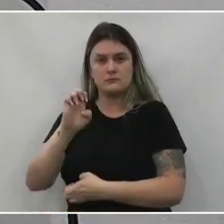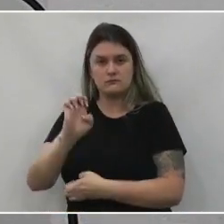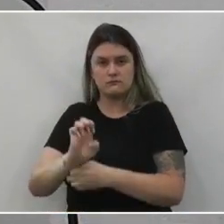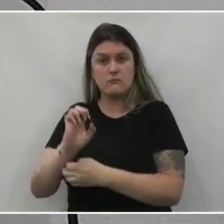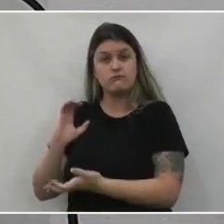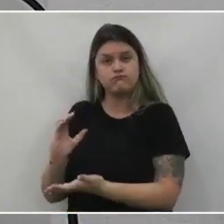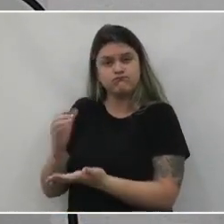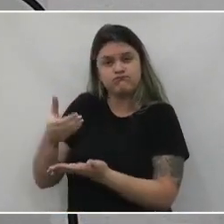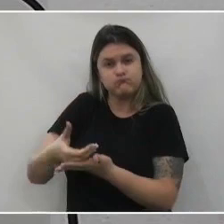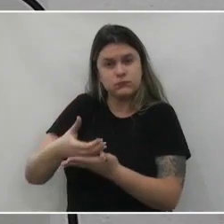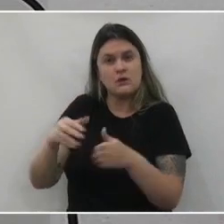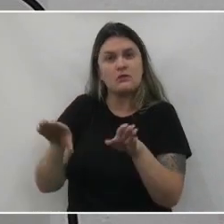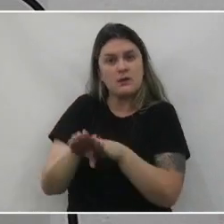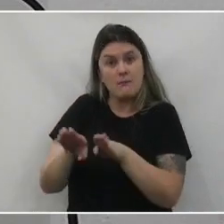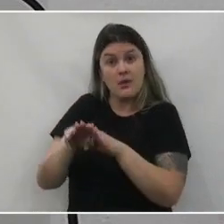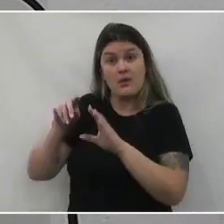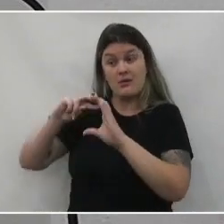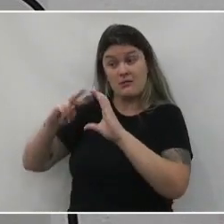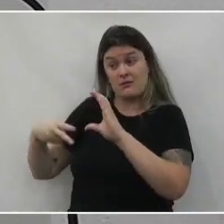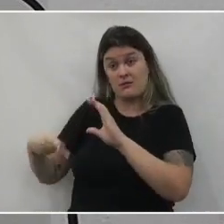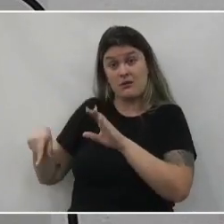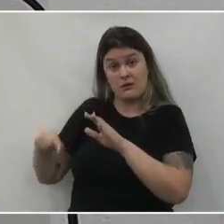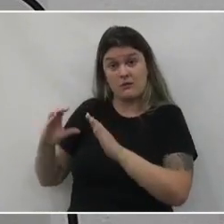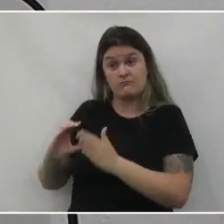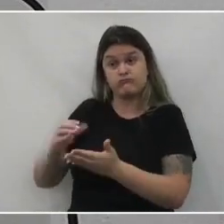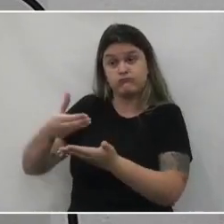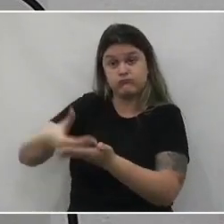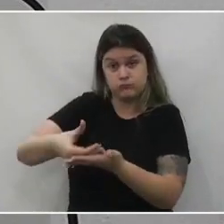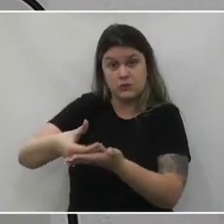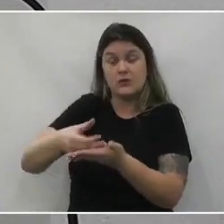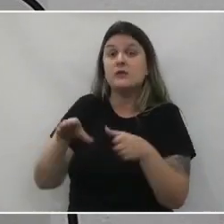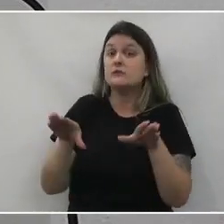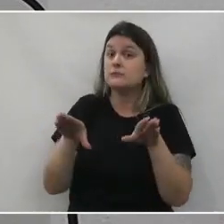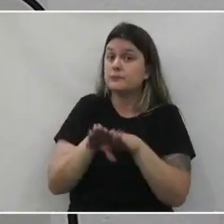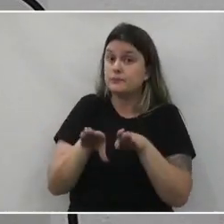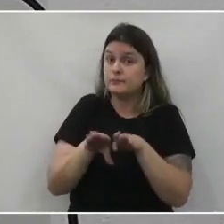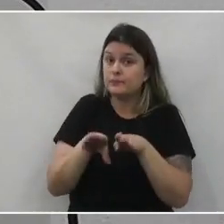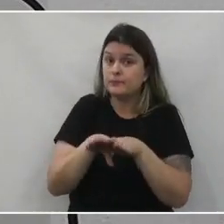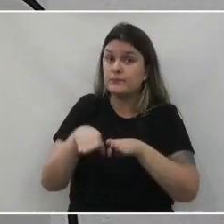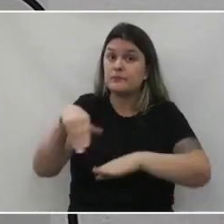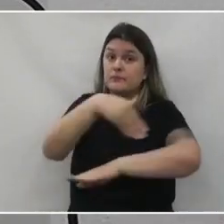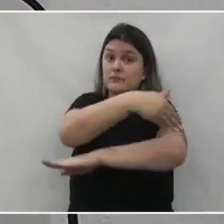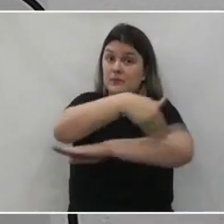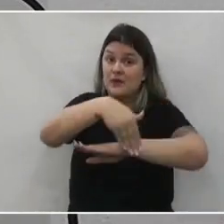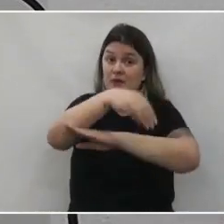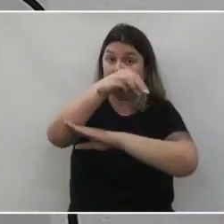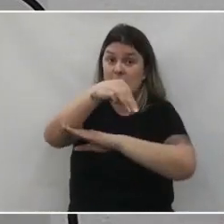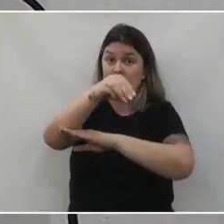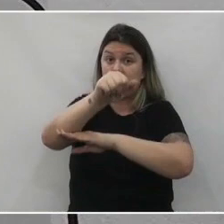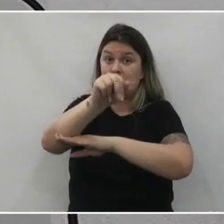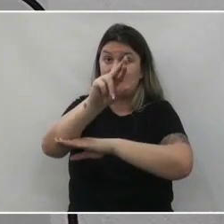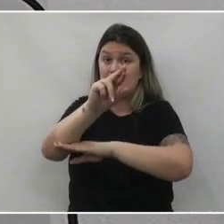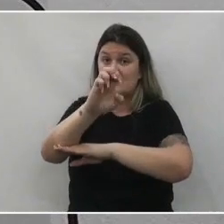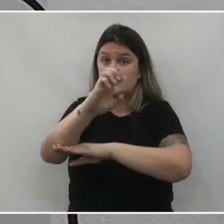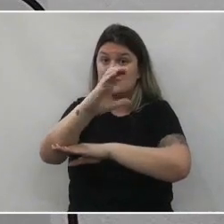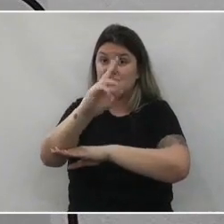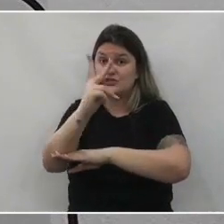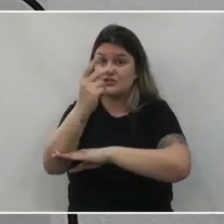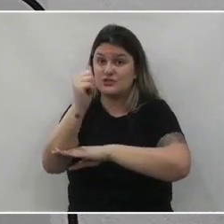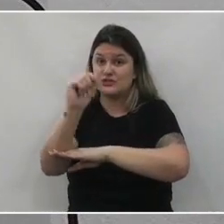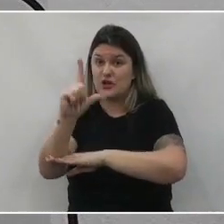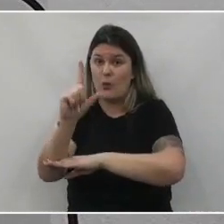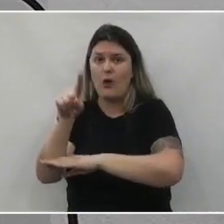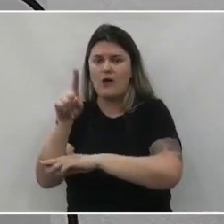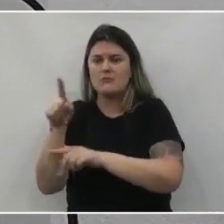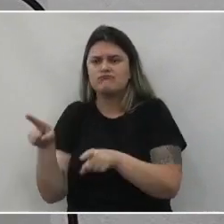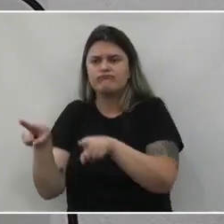verbas também liberadas por essa Casa de Leis, e também a Marechal, que é uma obra de parceria aí, junto